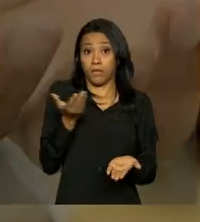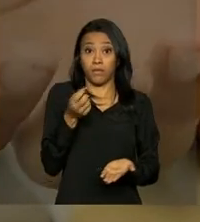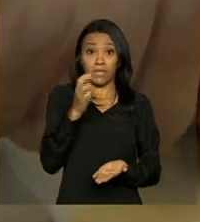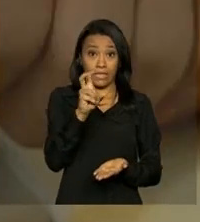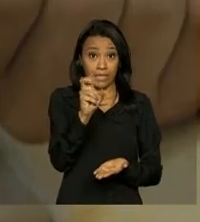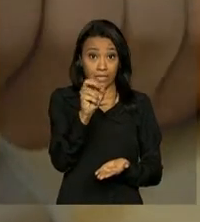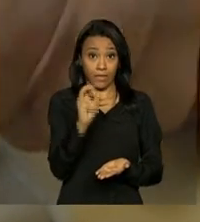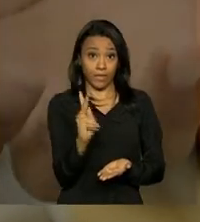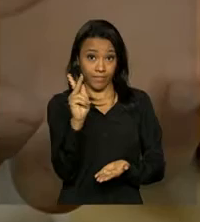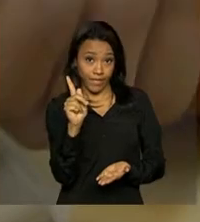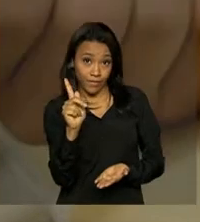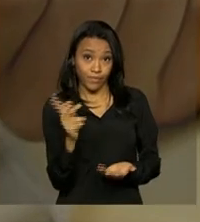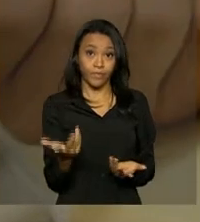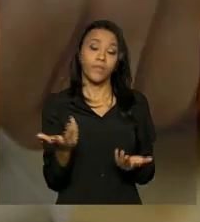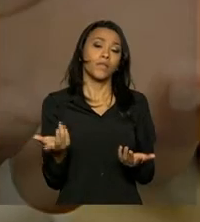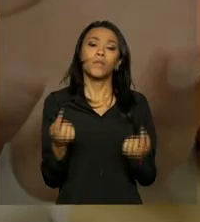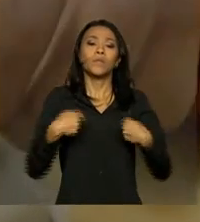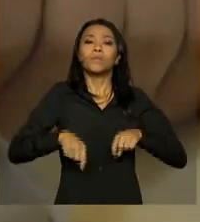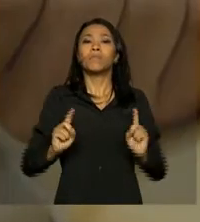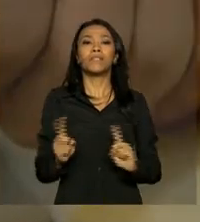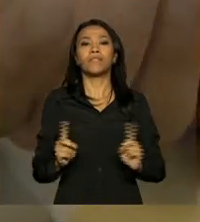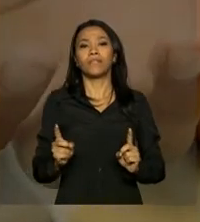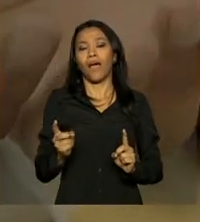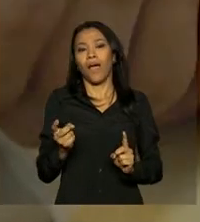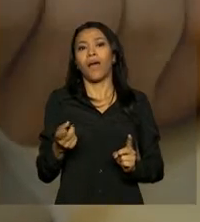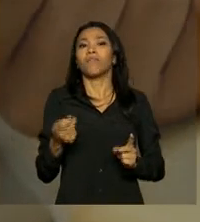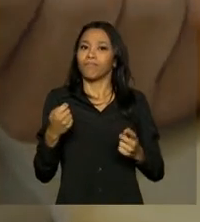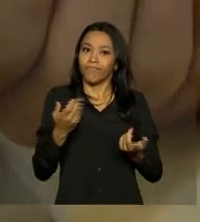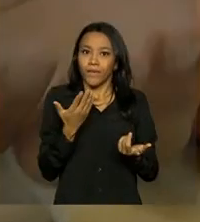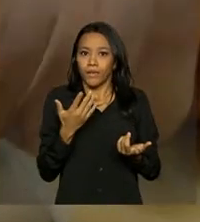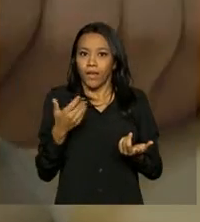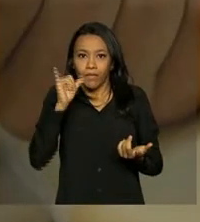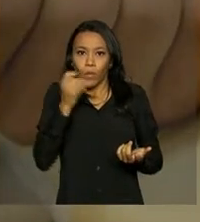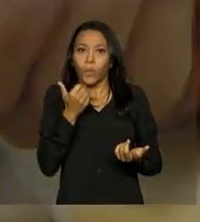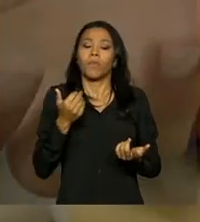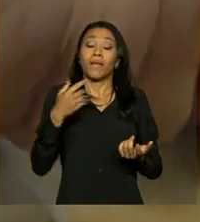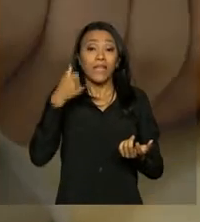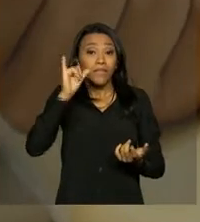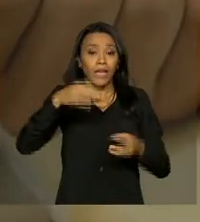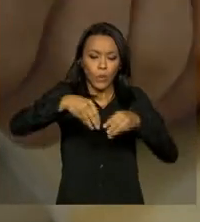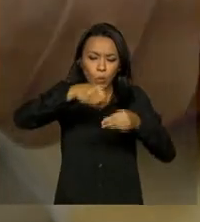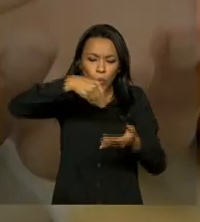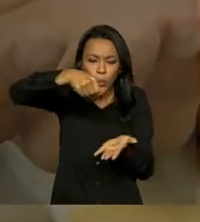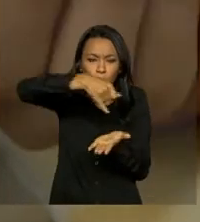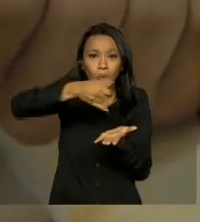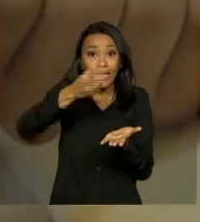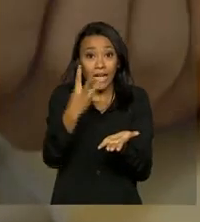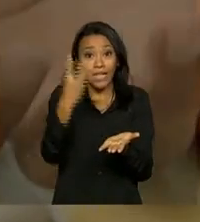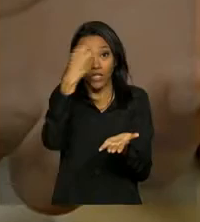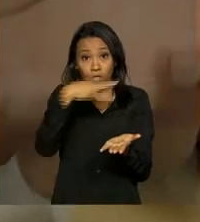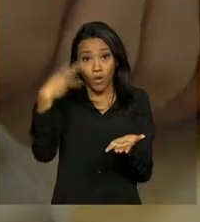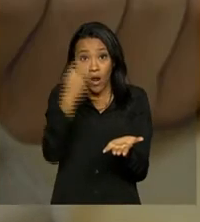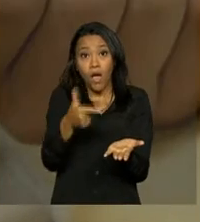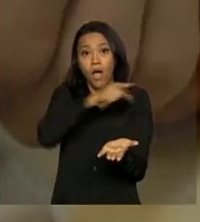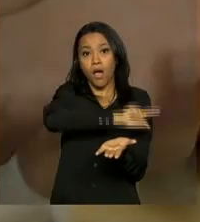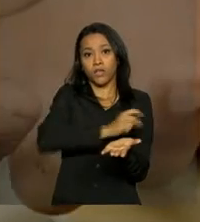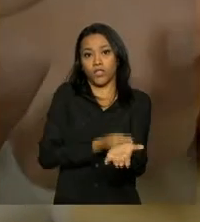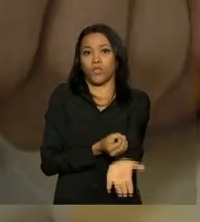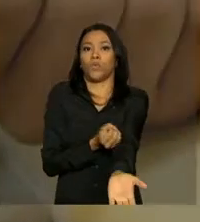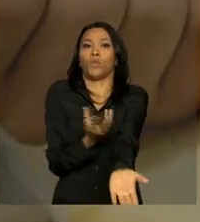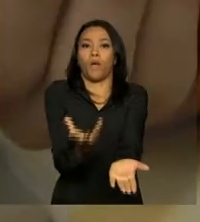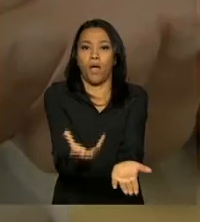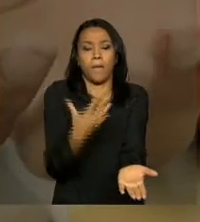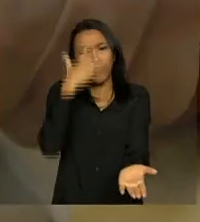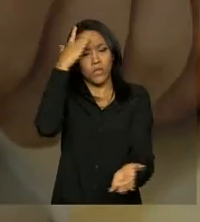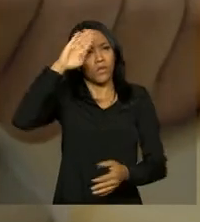quilos. Não é necessário estar em jejum, mas evitar alimentos gordurosos três horas antes da doação. Pessoas